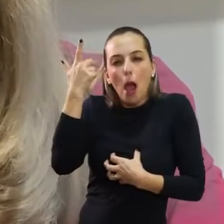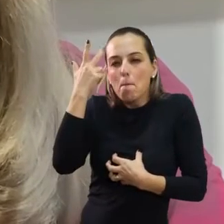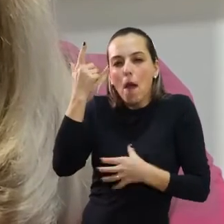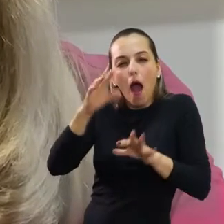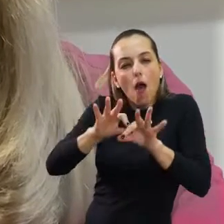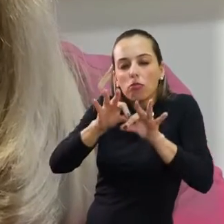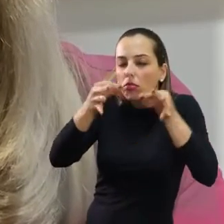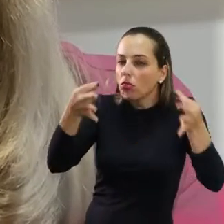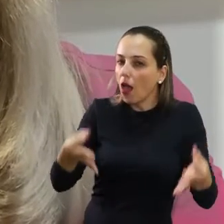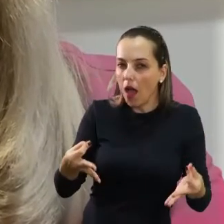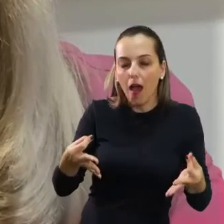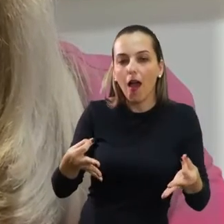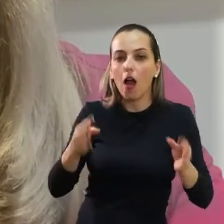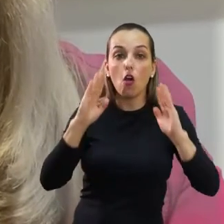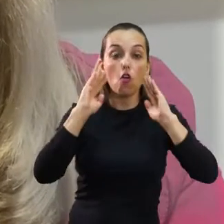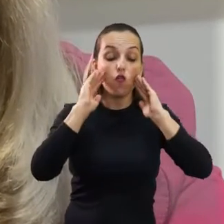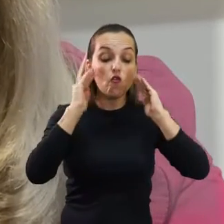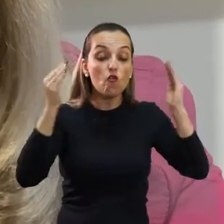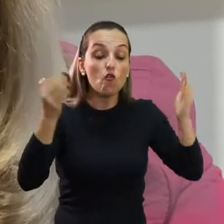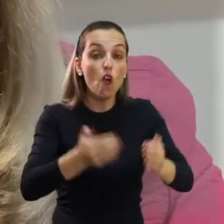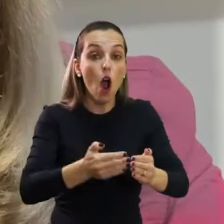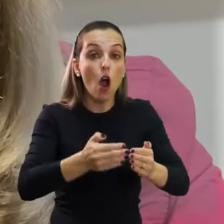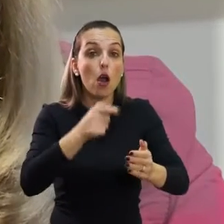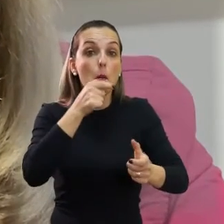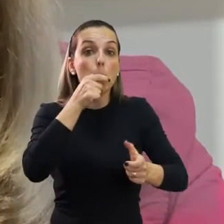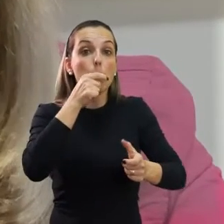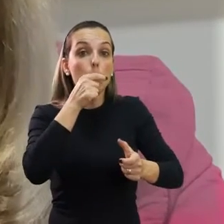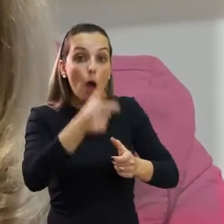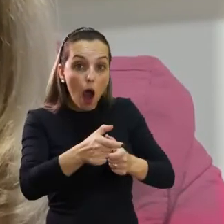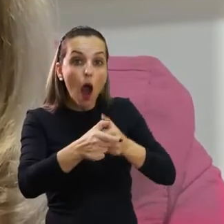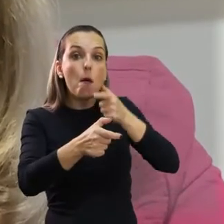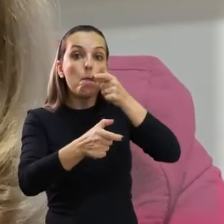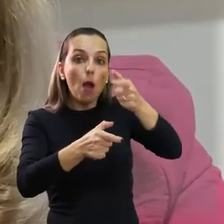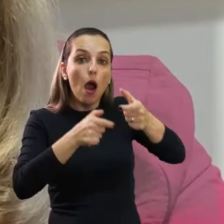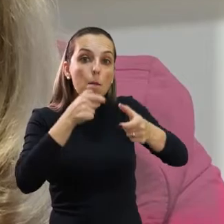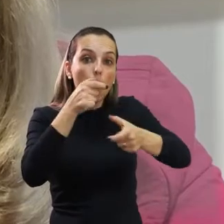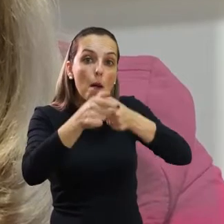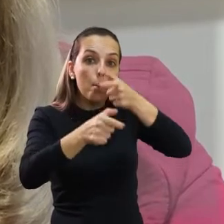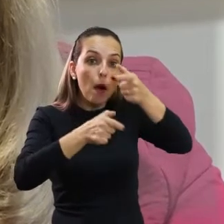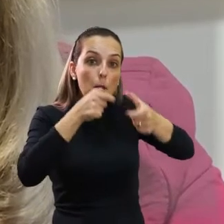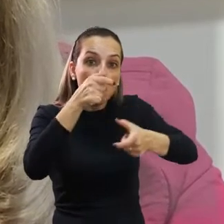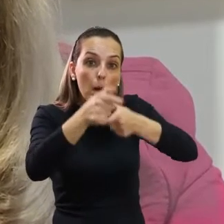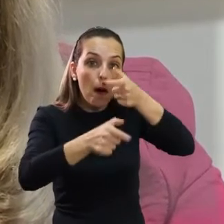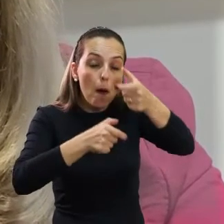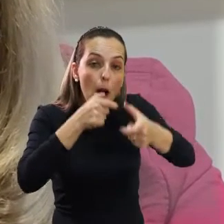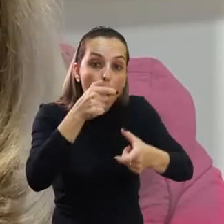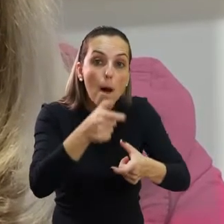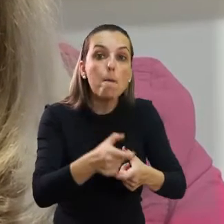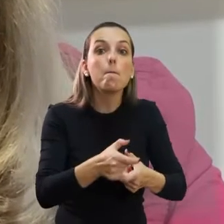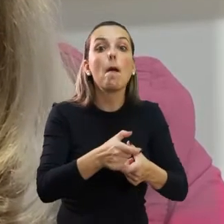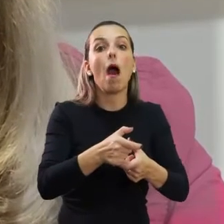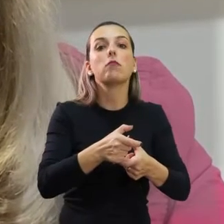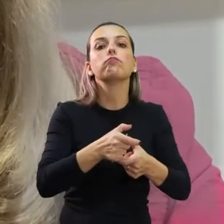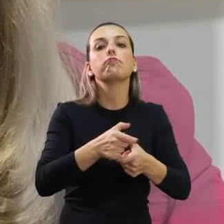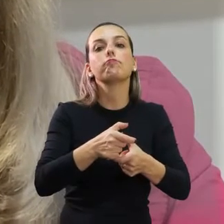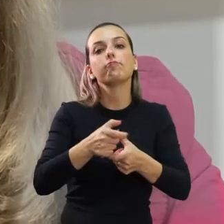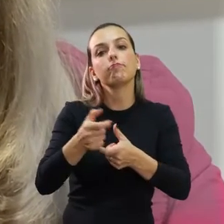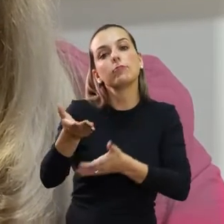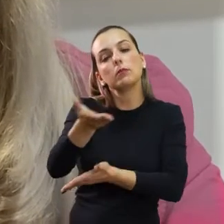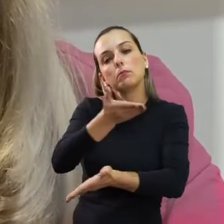propiciando o aumento do vocabulário e depois iniciar um contexto